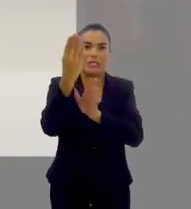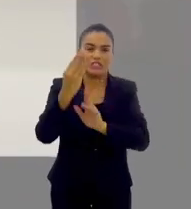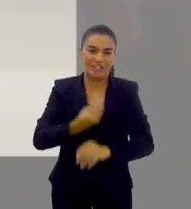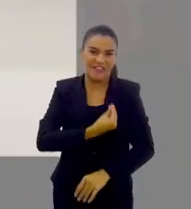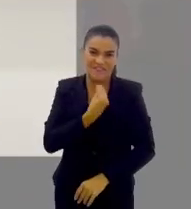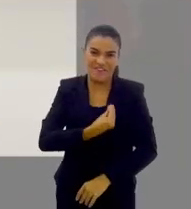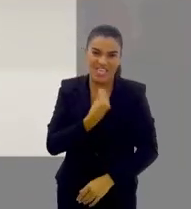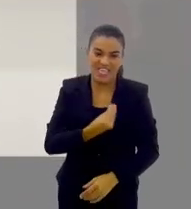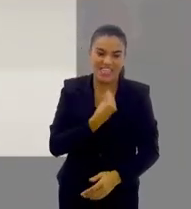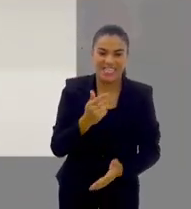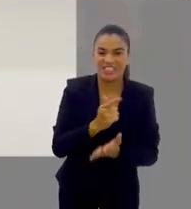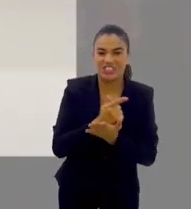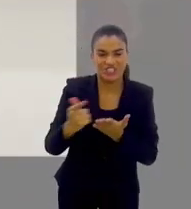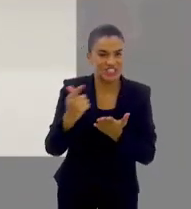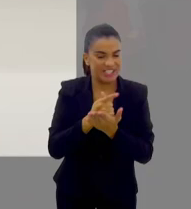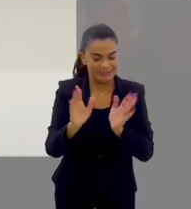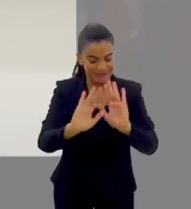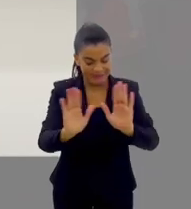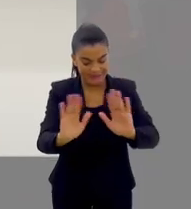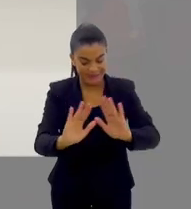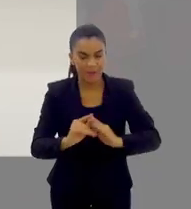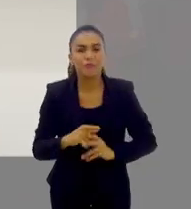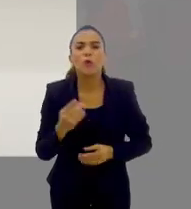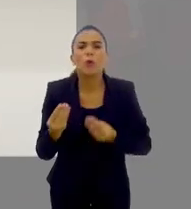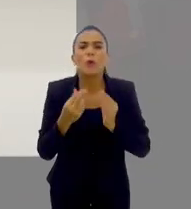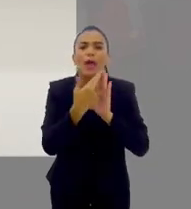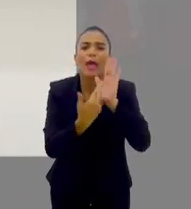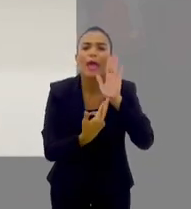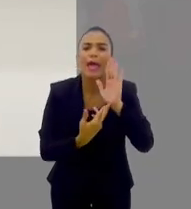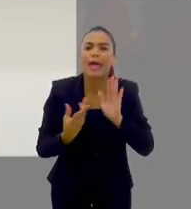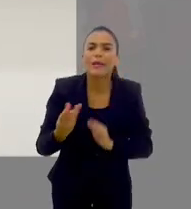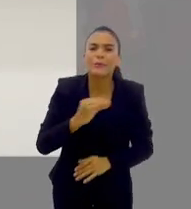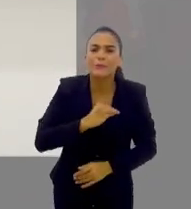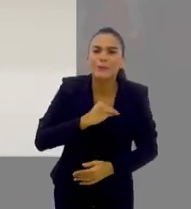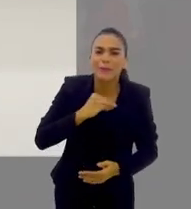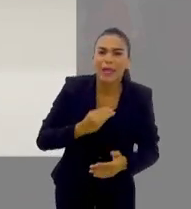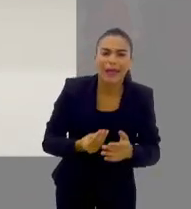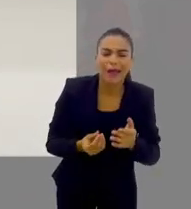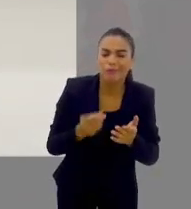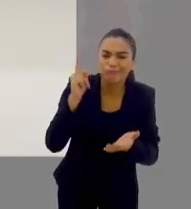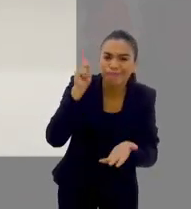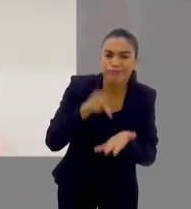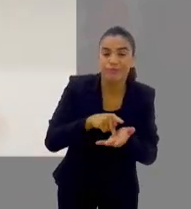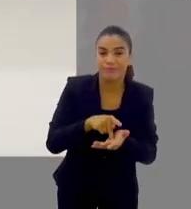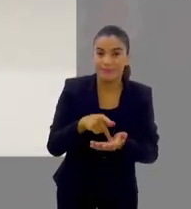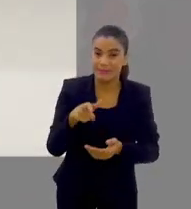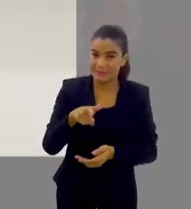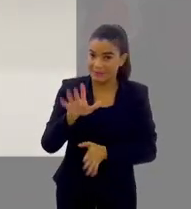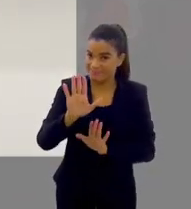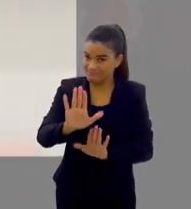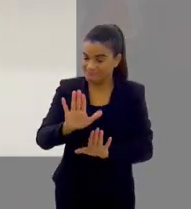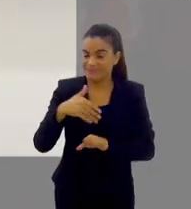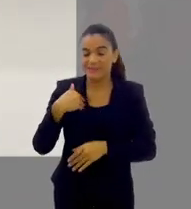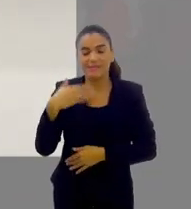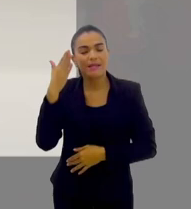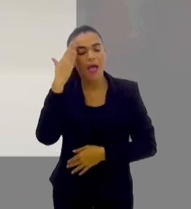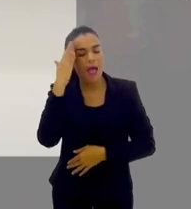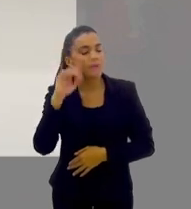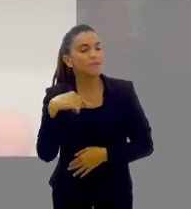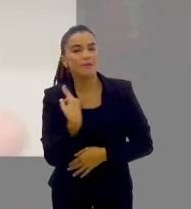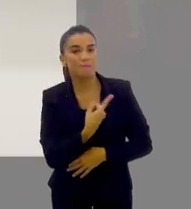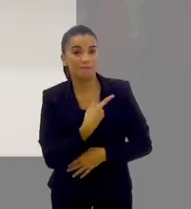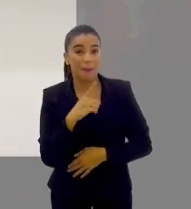gênesis aqui com vocês, tá? O que é a regra do pecado original da imunologia? Sabe-se que